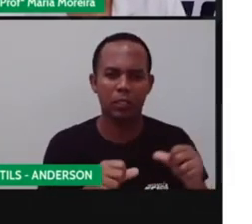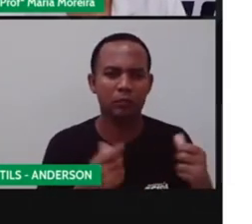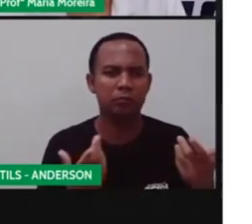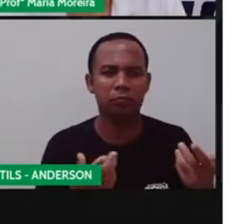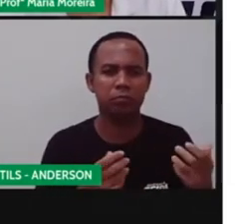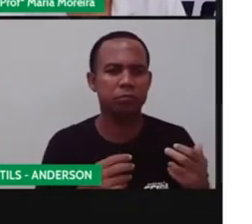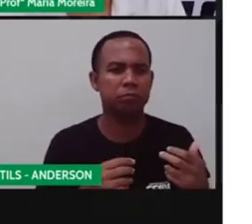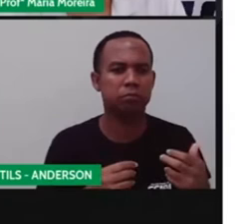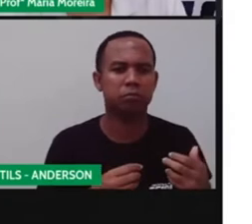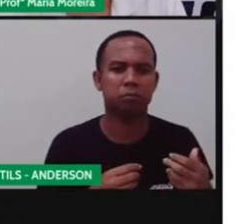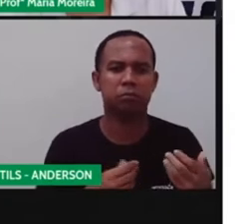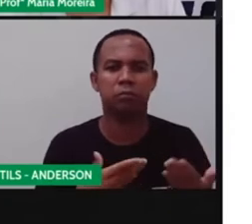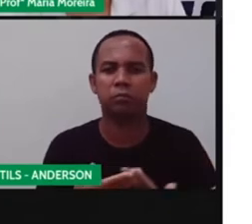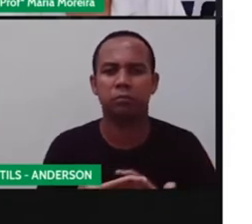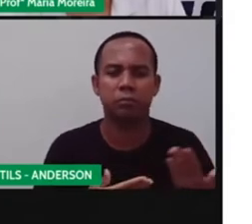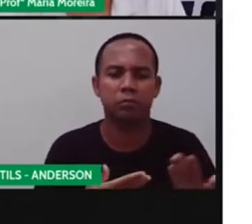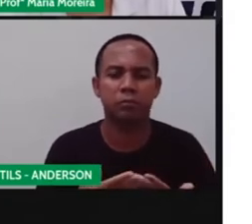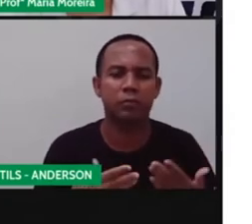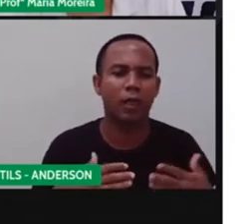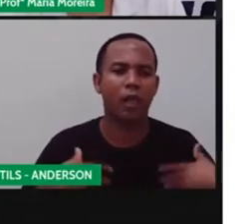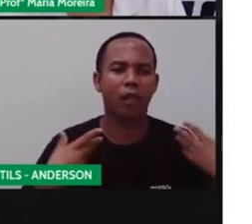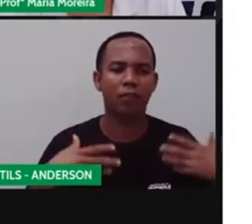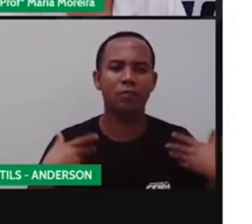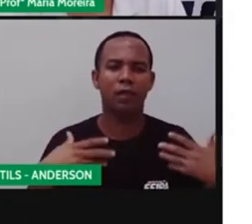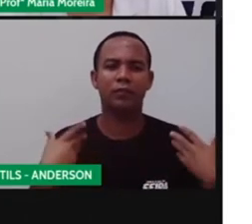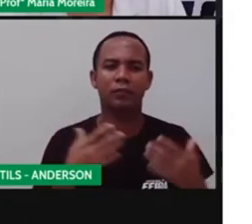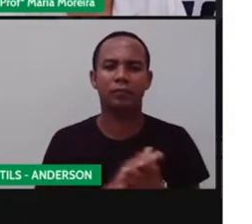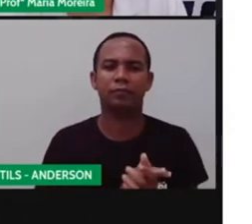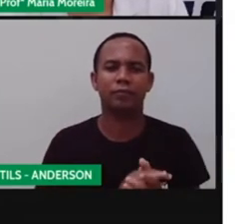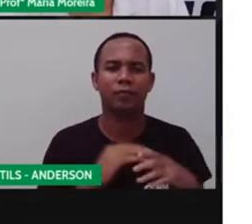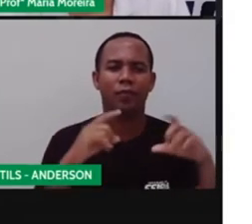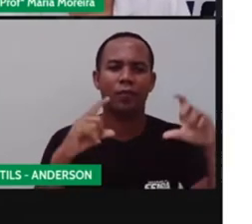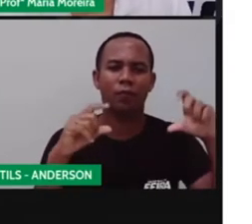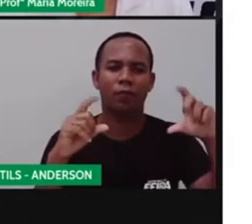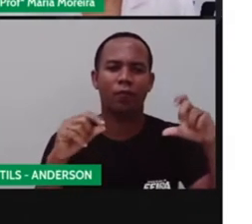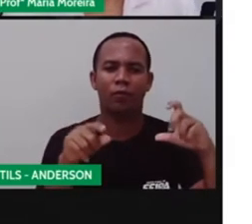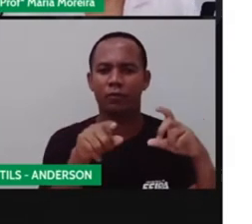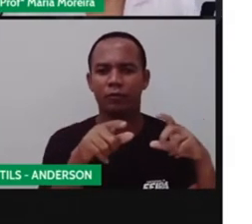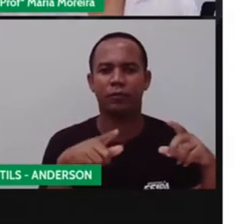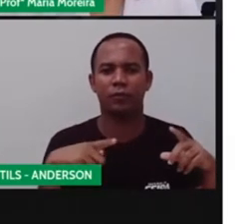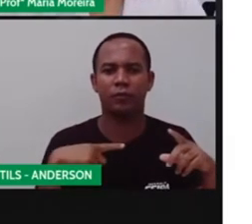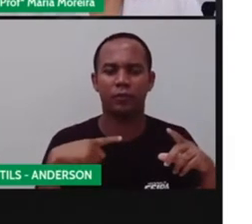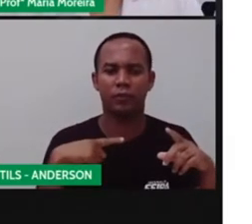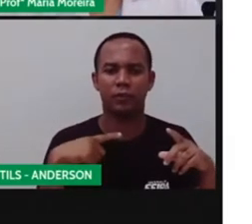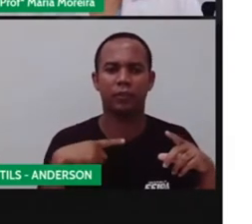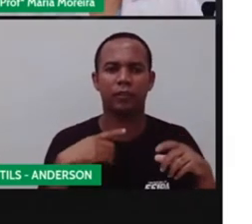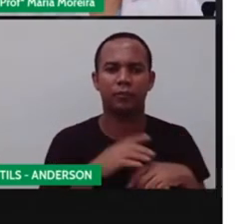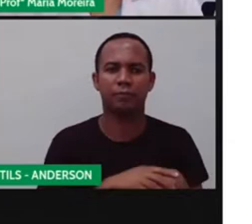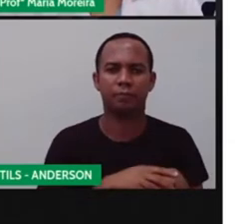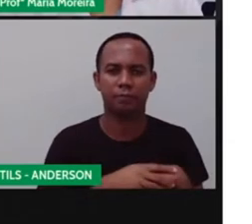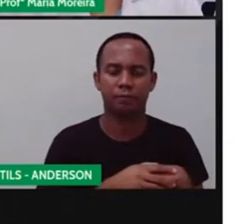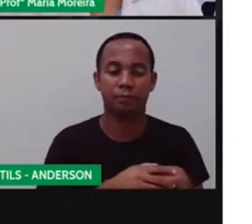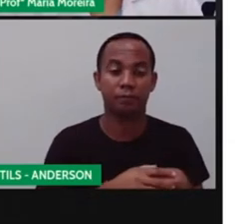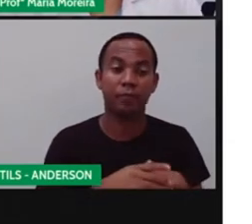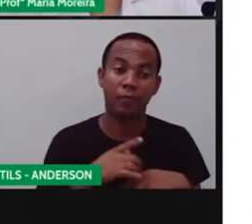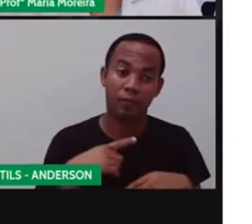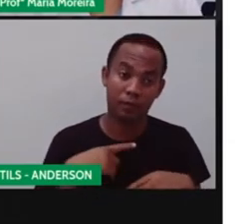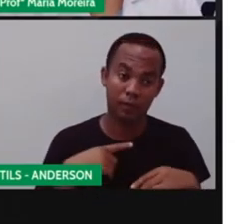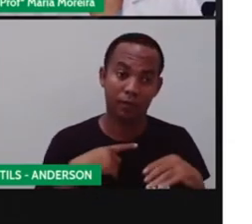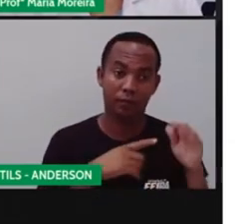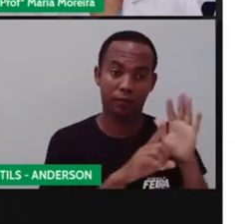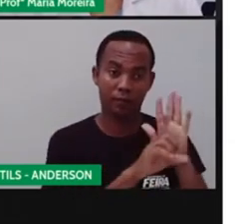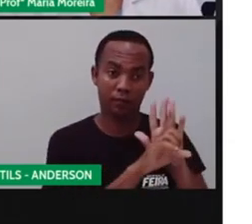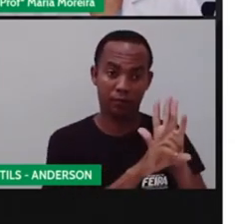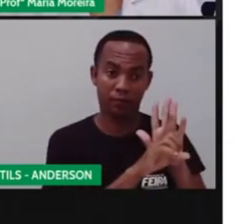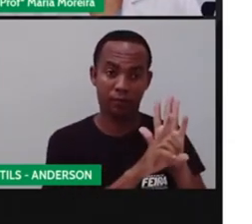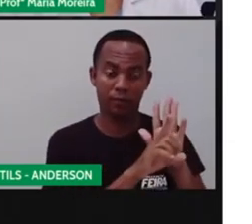violão, guitarra. Um momento de diversão, na verdade. Não é à toa que existem leis, né? Que a Pró já